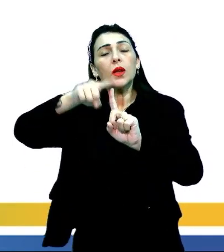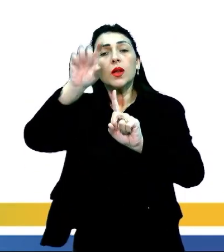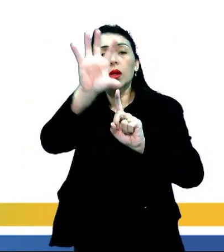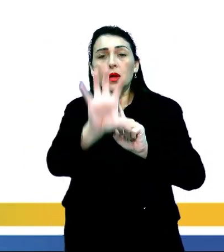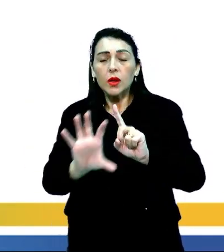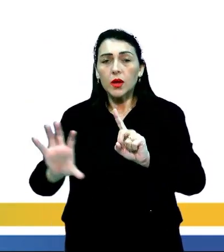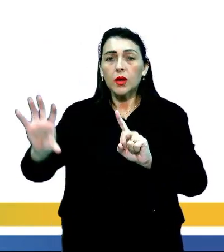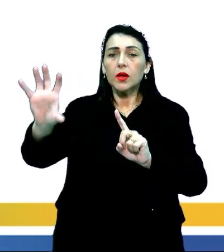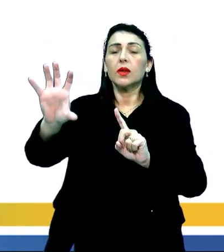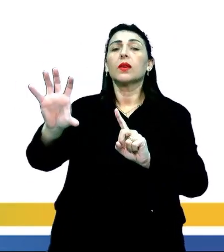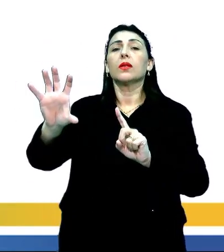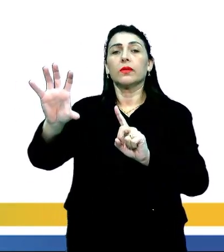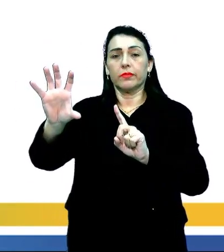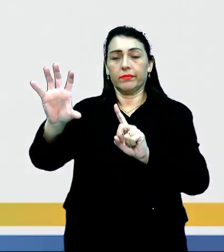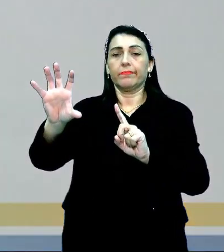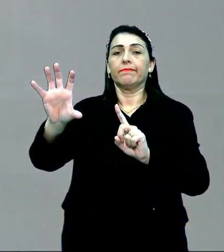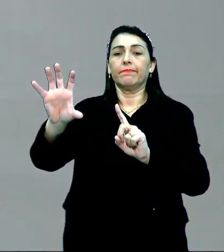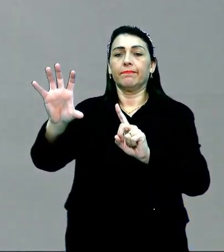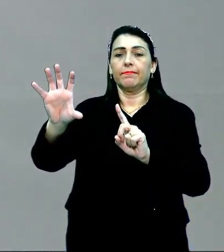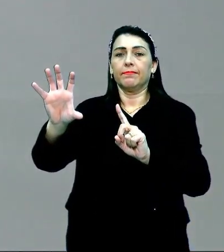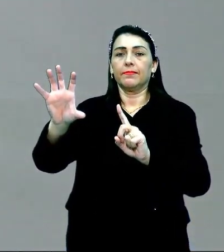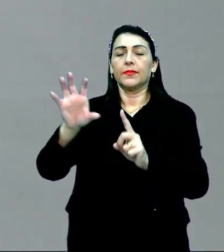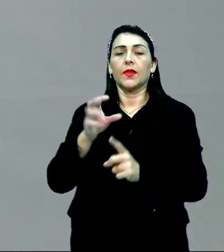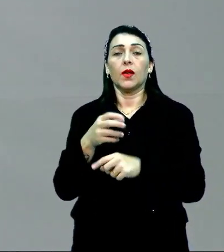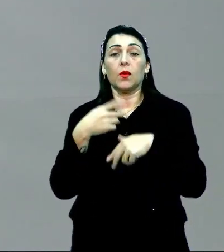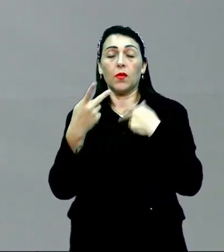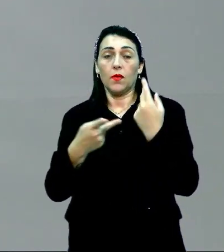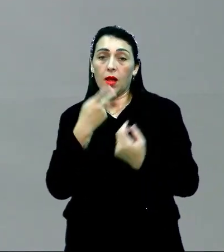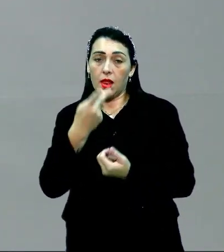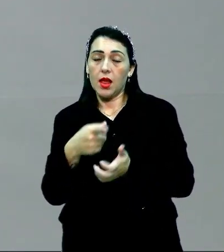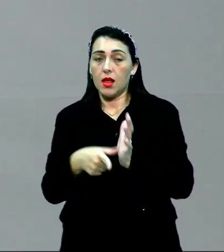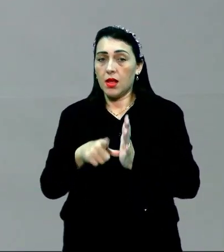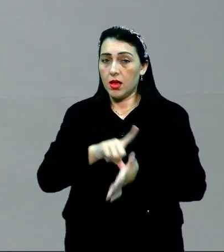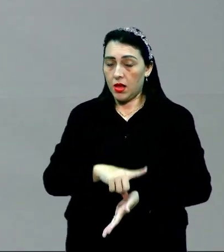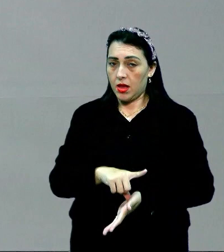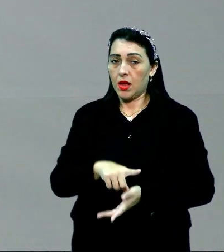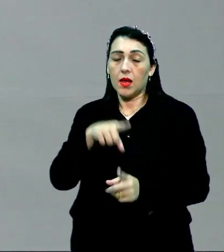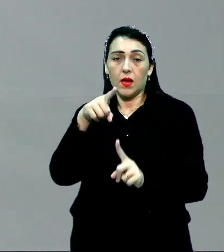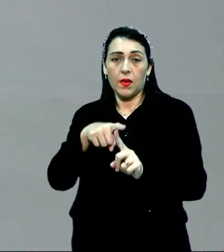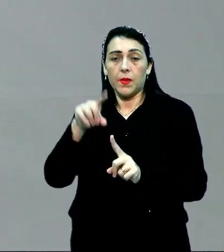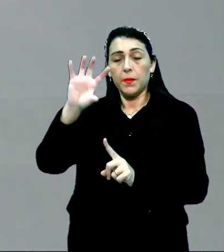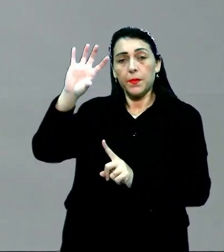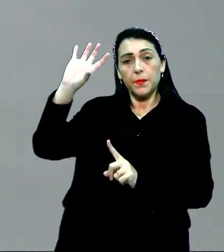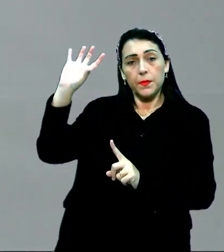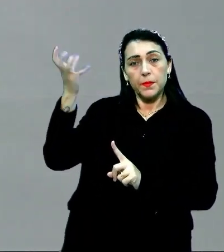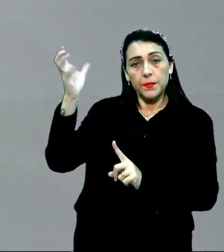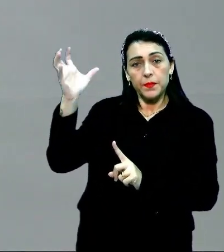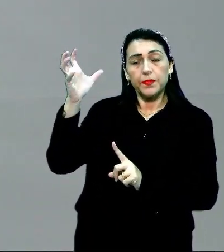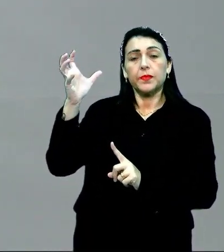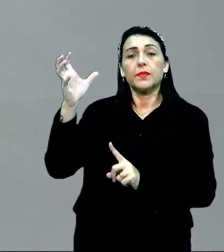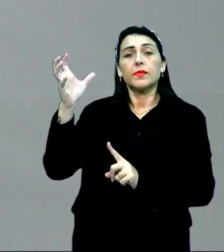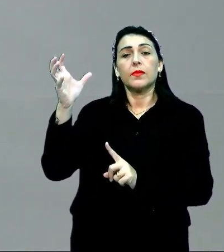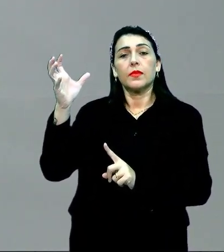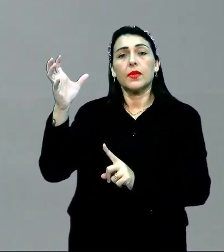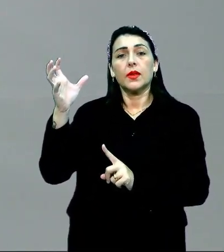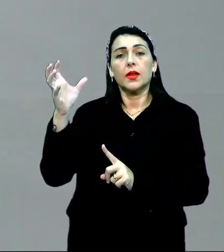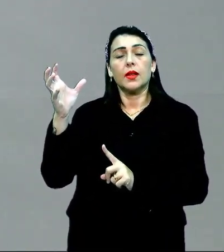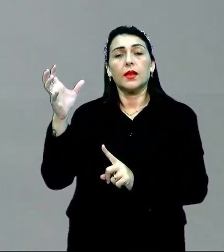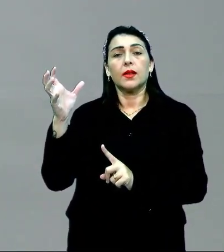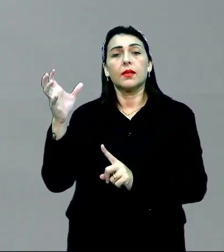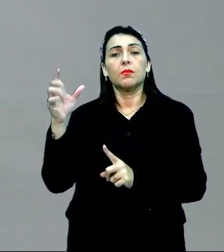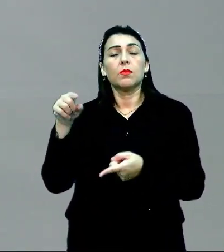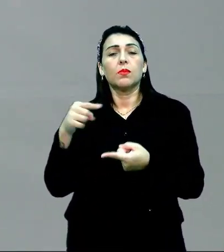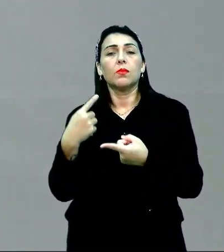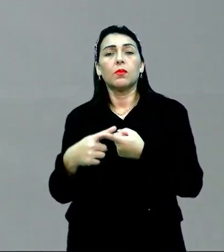morfoclimáticos, tá? Como eu disse antes, os domínios morfoclimáticos foram justamente